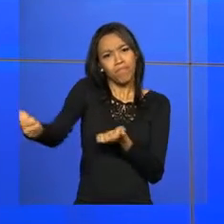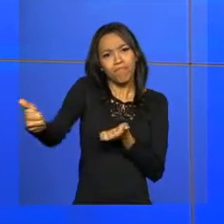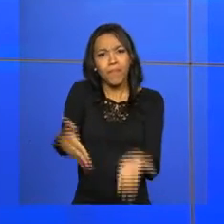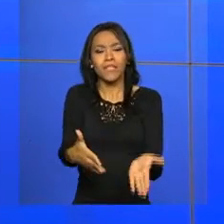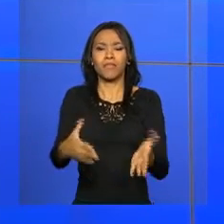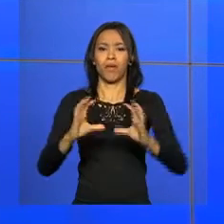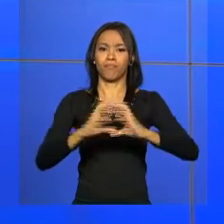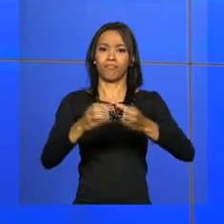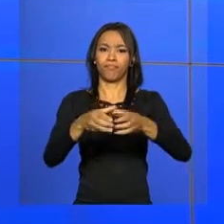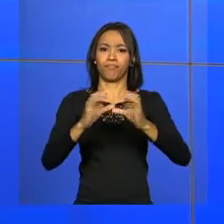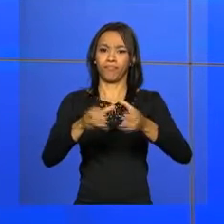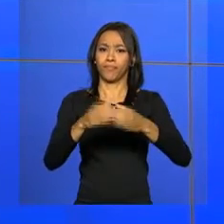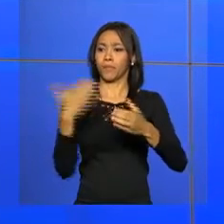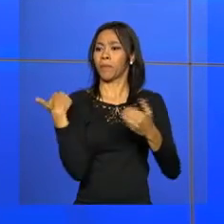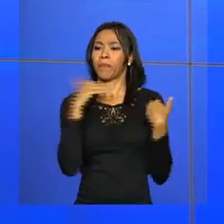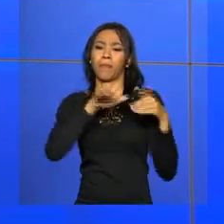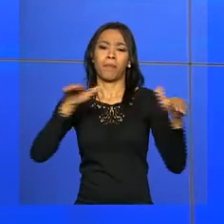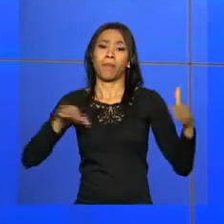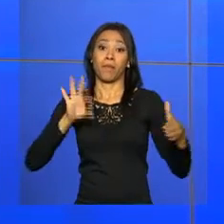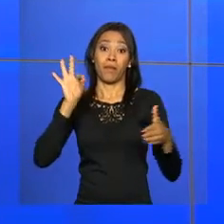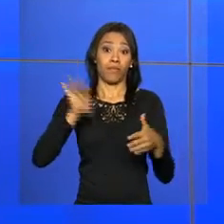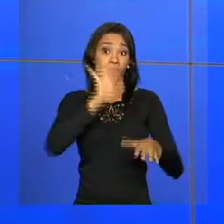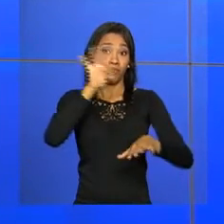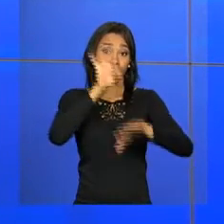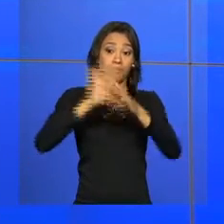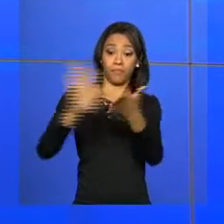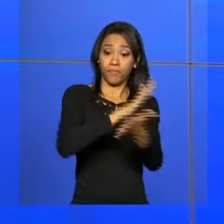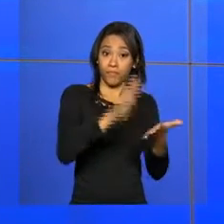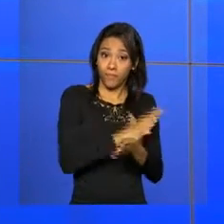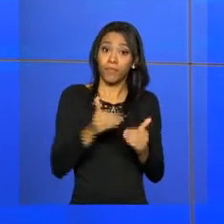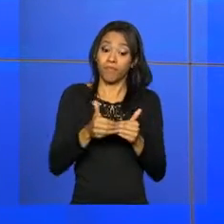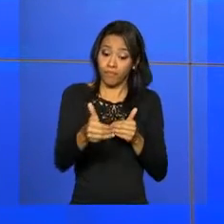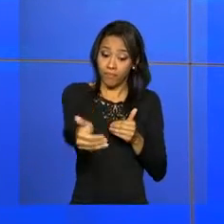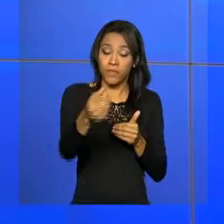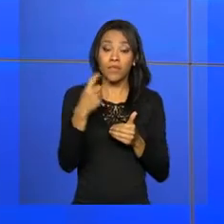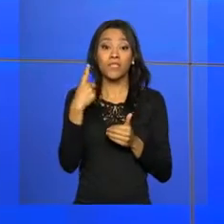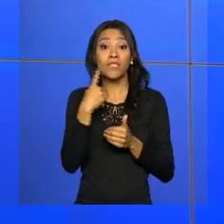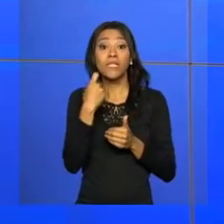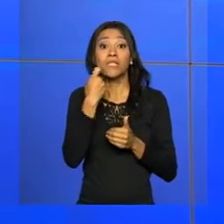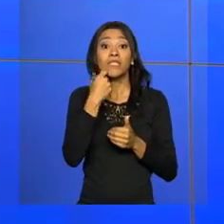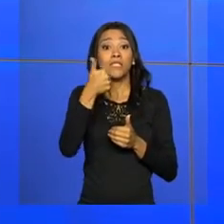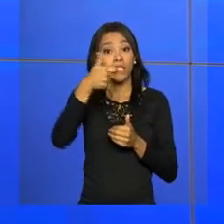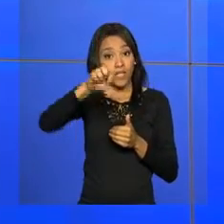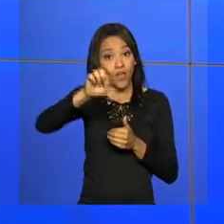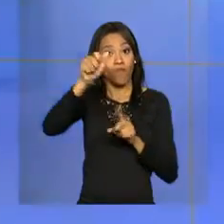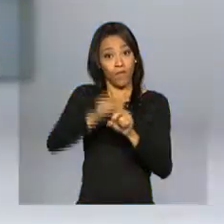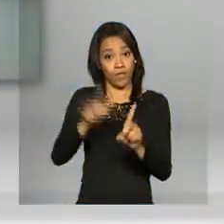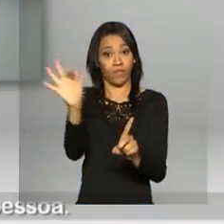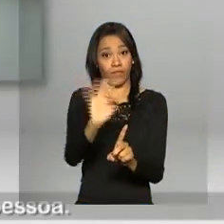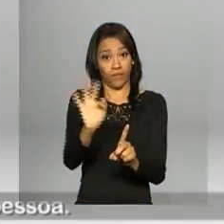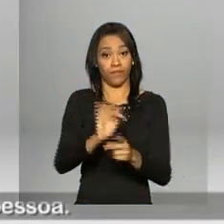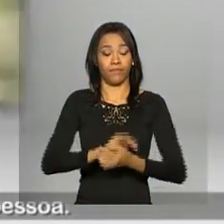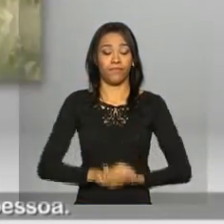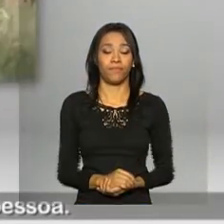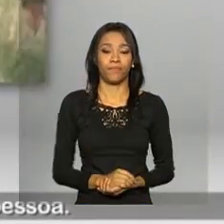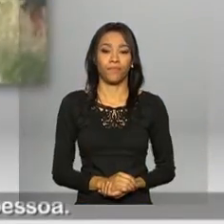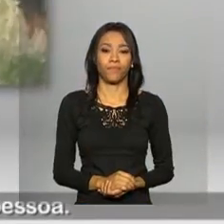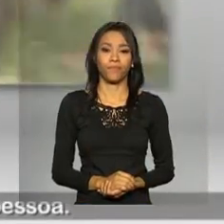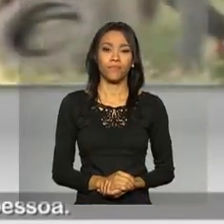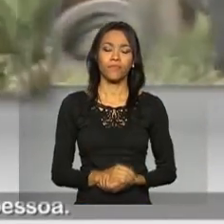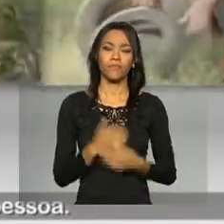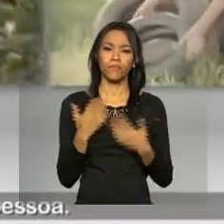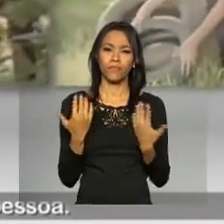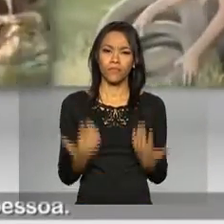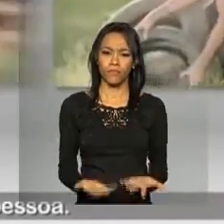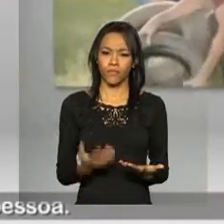Mobilização da Educação contra o Zika, que será na próxima sexta-feira, 19 de fevereiro. Um mosquito não